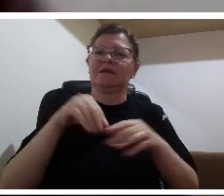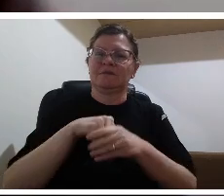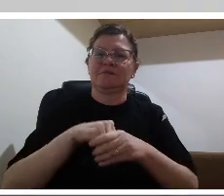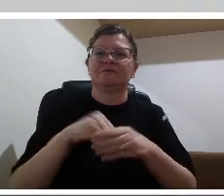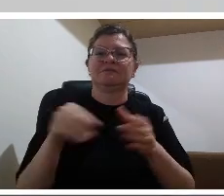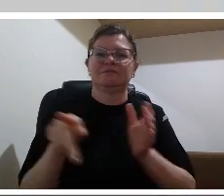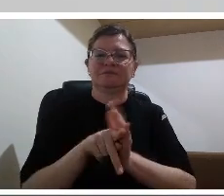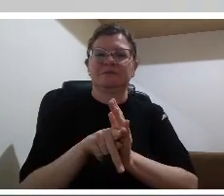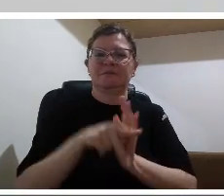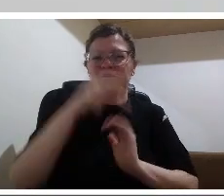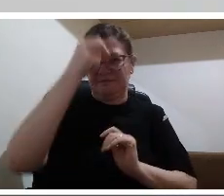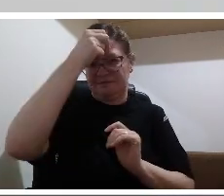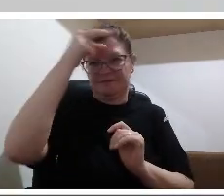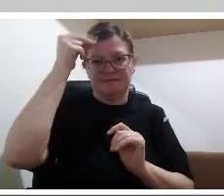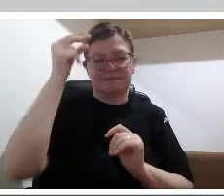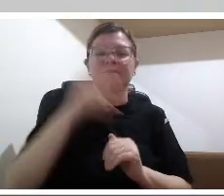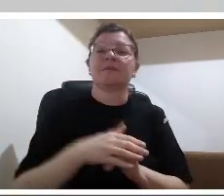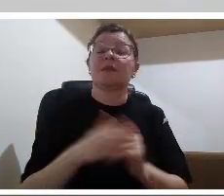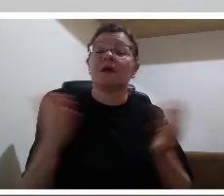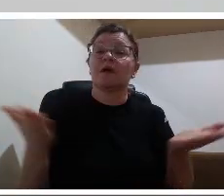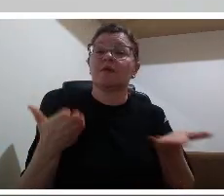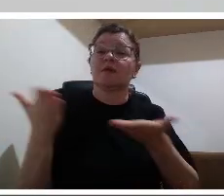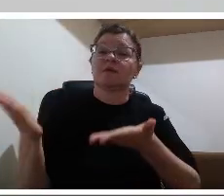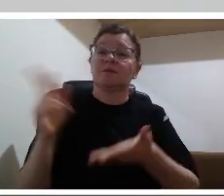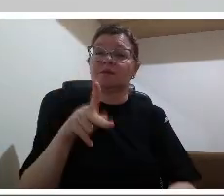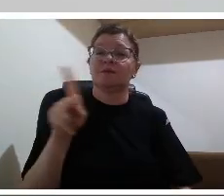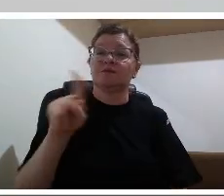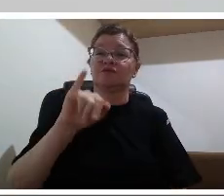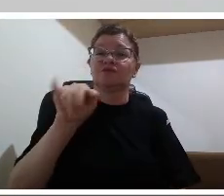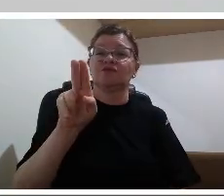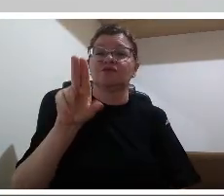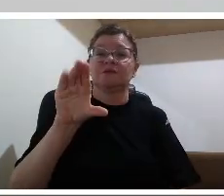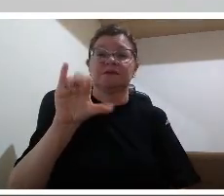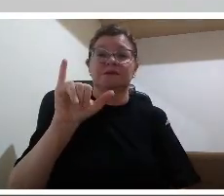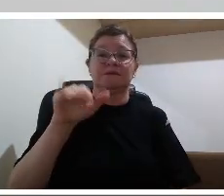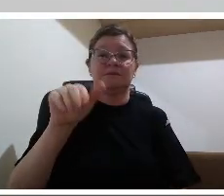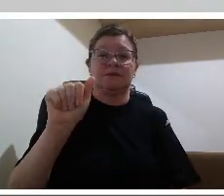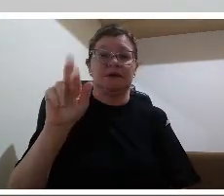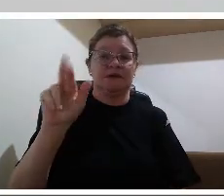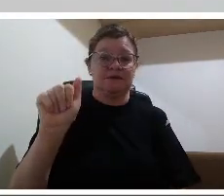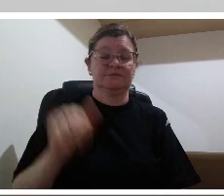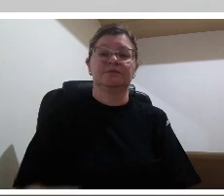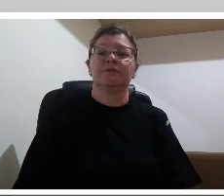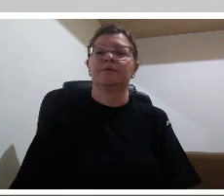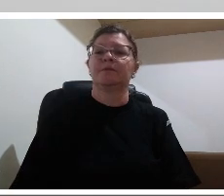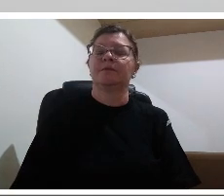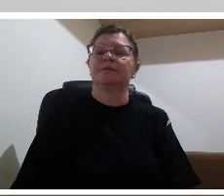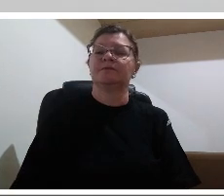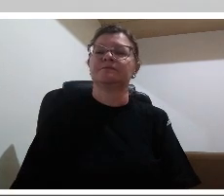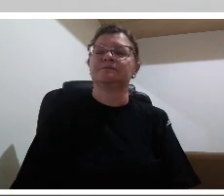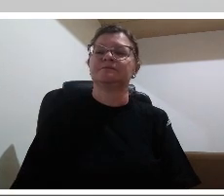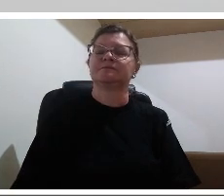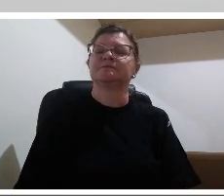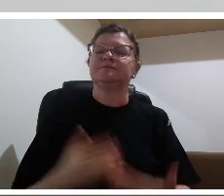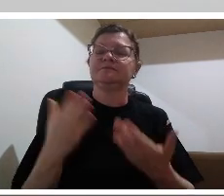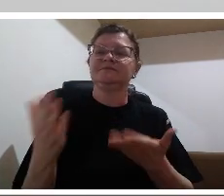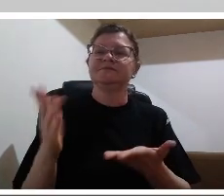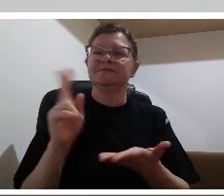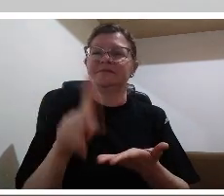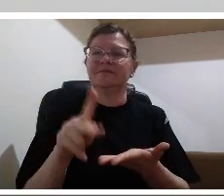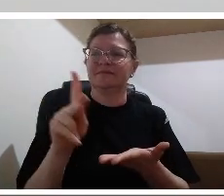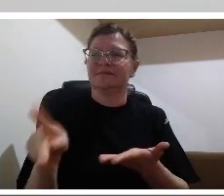professora escutando o senhor né podemos comprovar o quanto que conteúdo e formas são mesmo